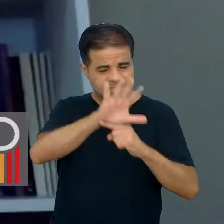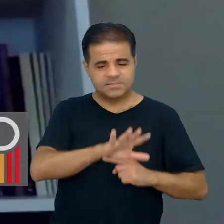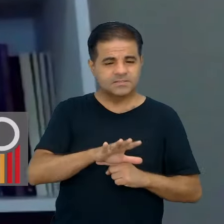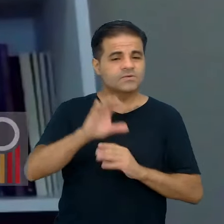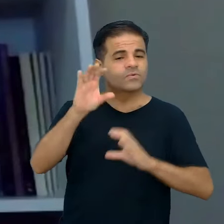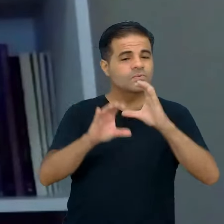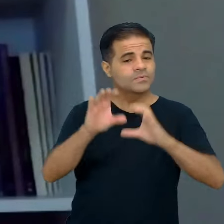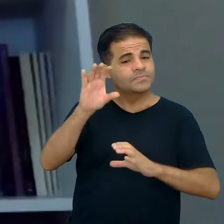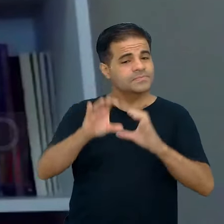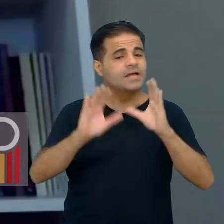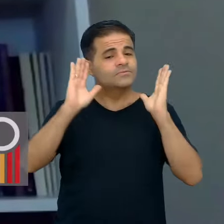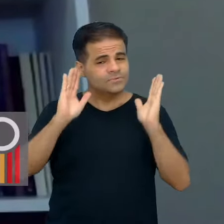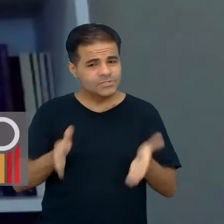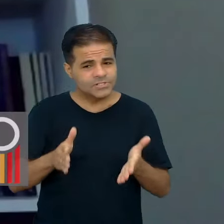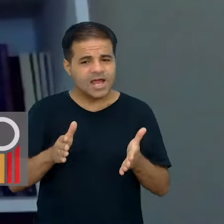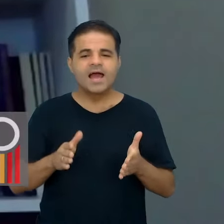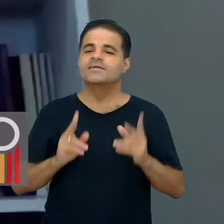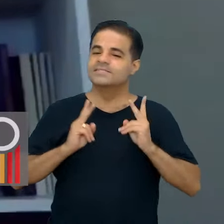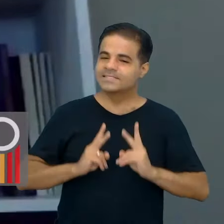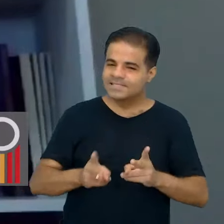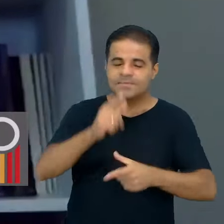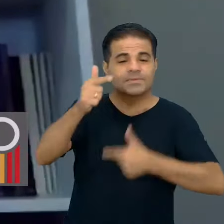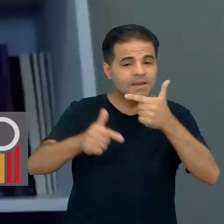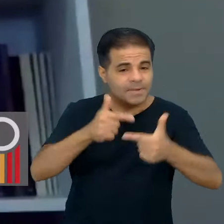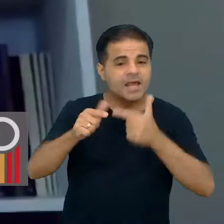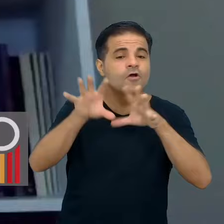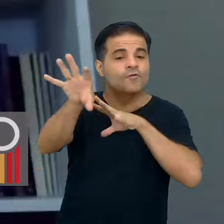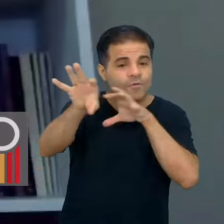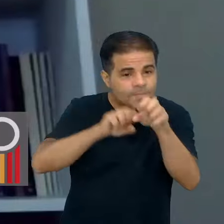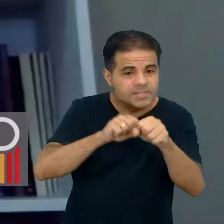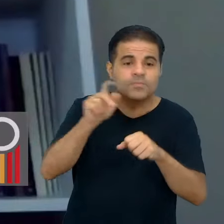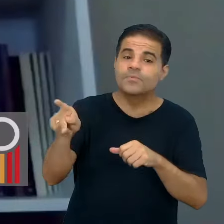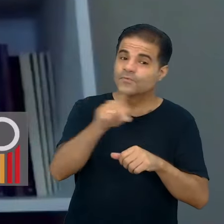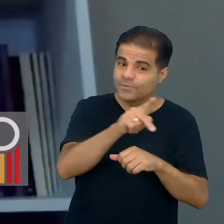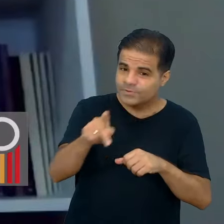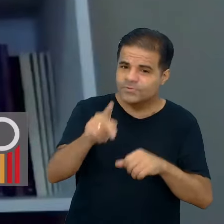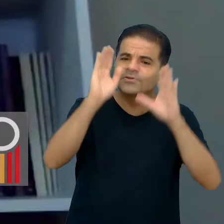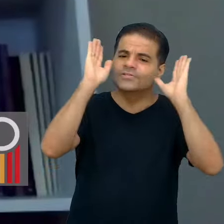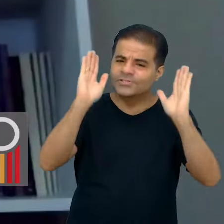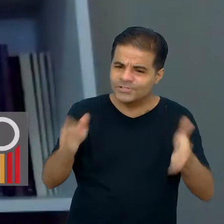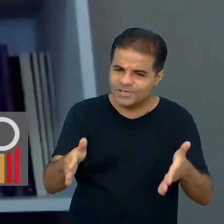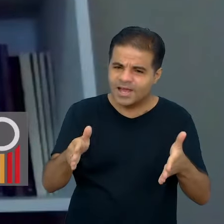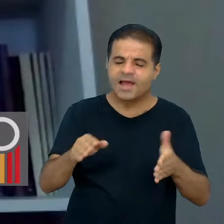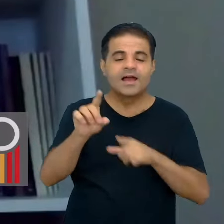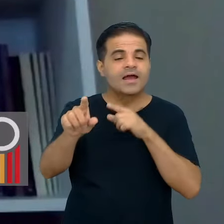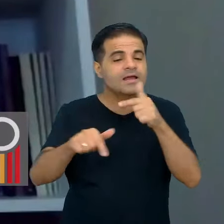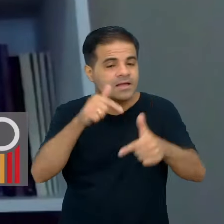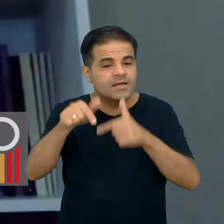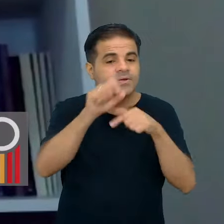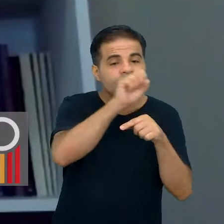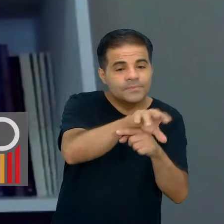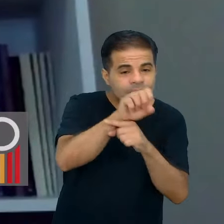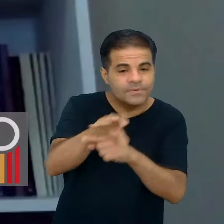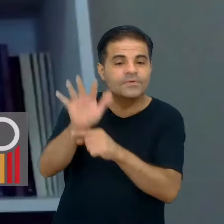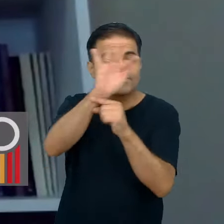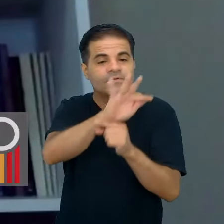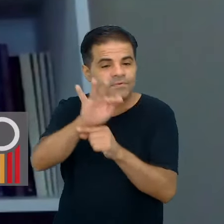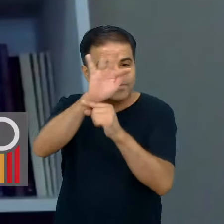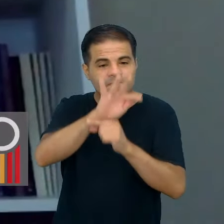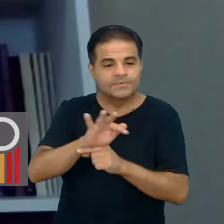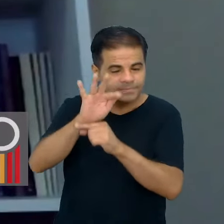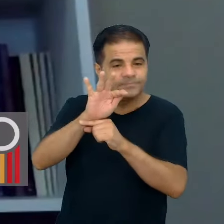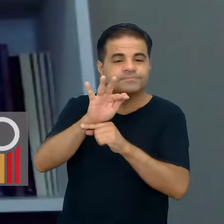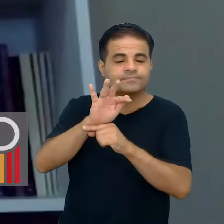concursada, sempre trabalhei com formação de professores também e leciono numa faculdade também do ensino